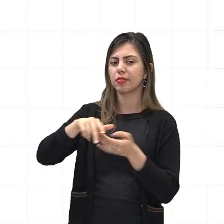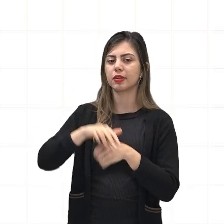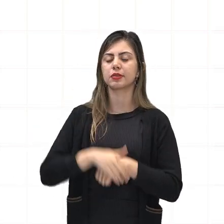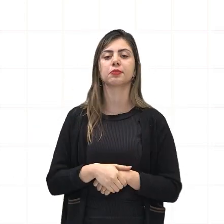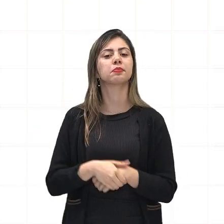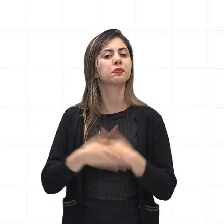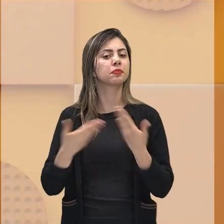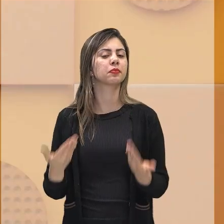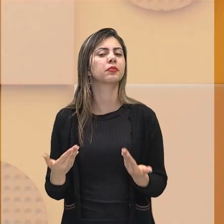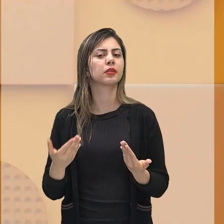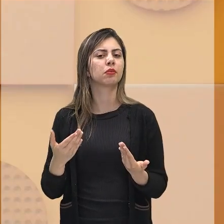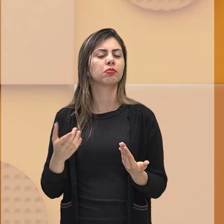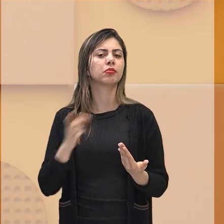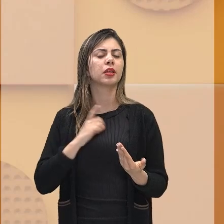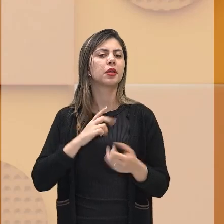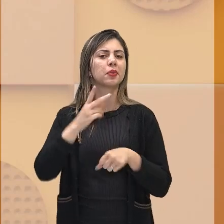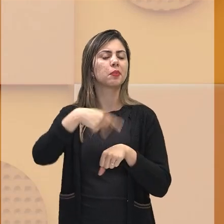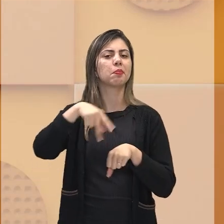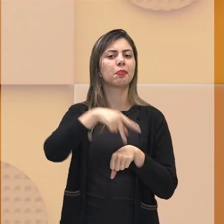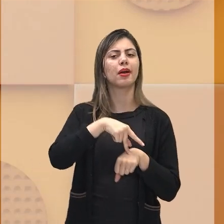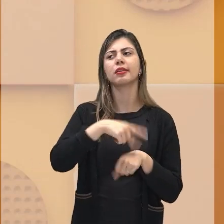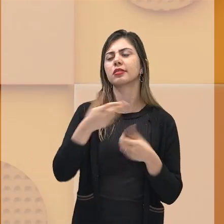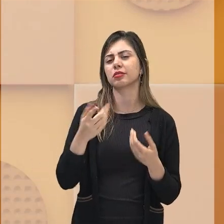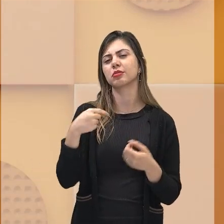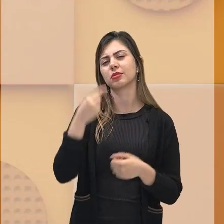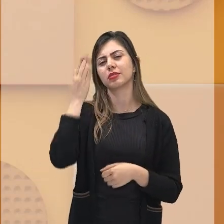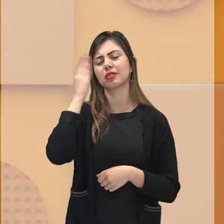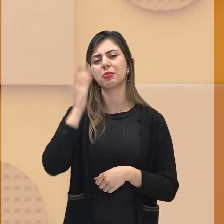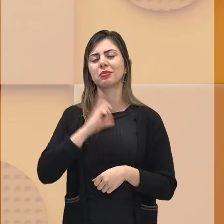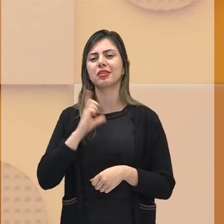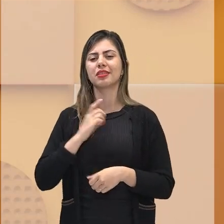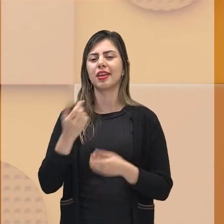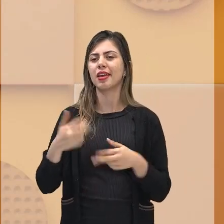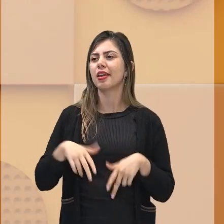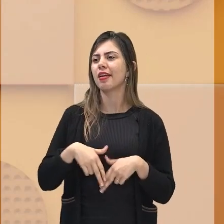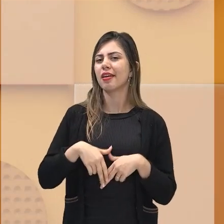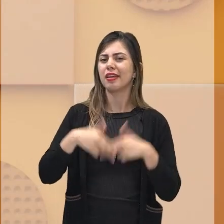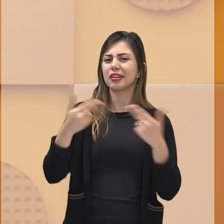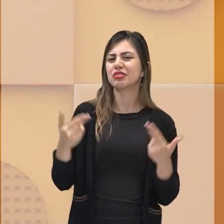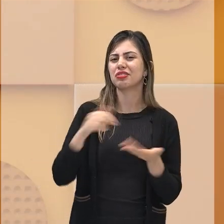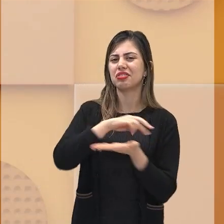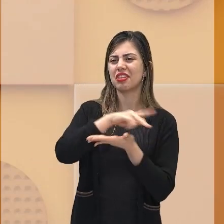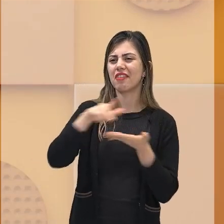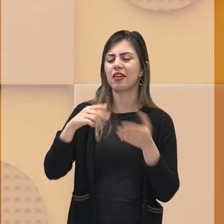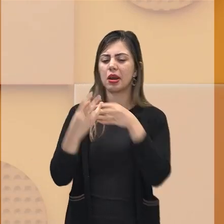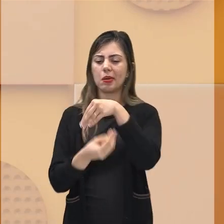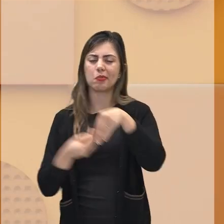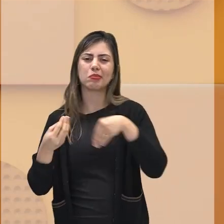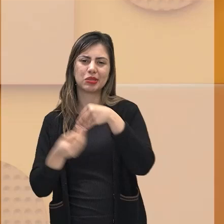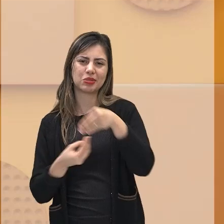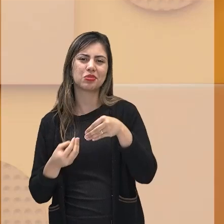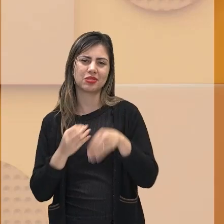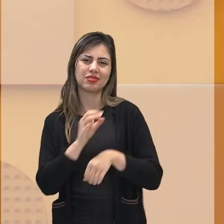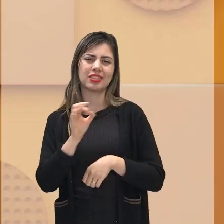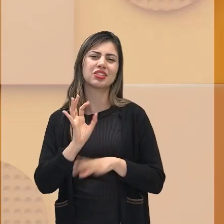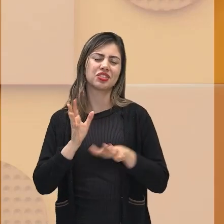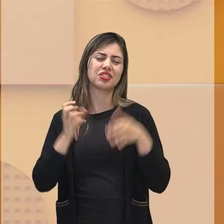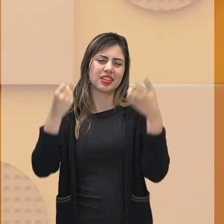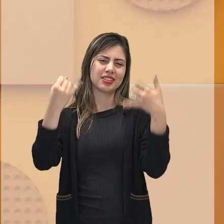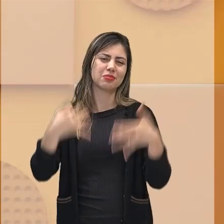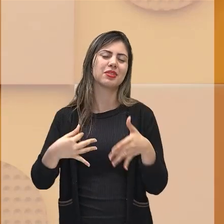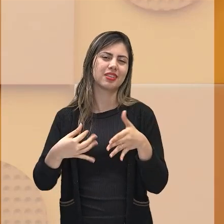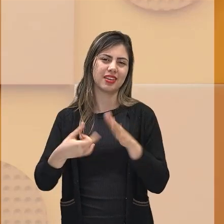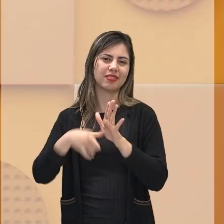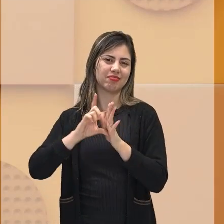Onde, num país que é formado por tantas etnias diferentes e misturadas, houve um processo de miscigenação que a gente já conversou em uma outra